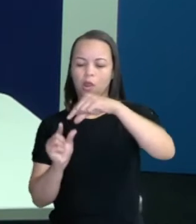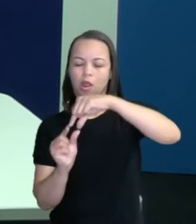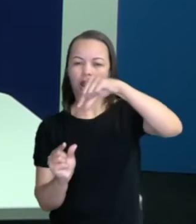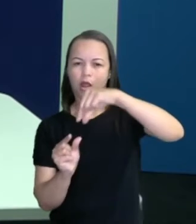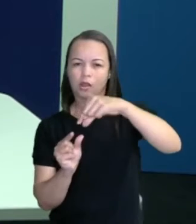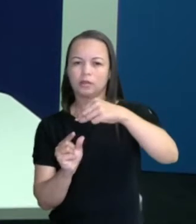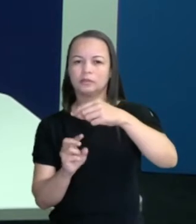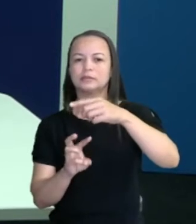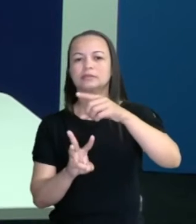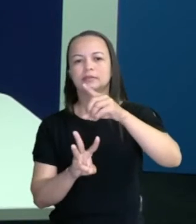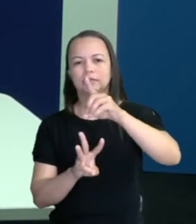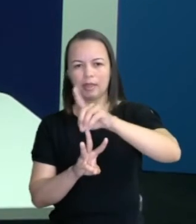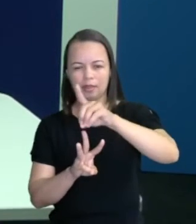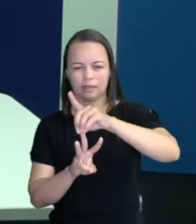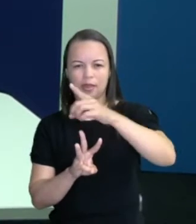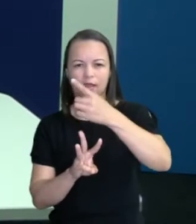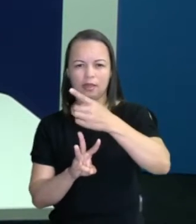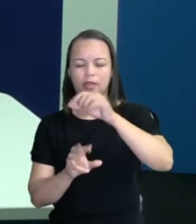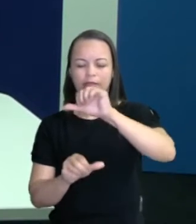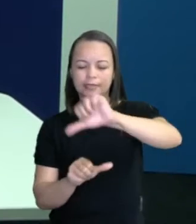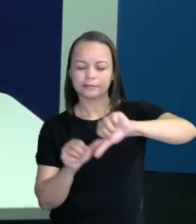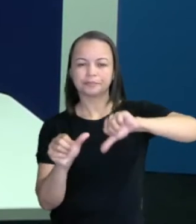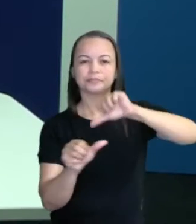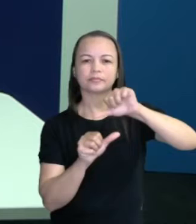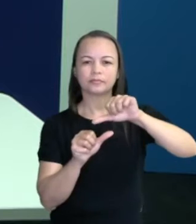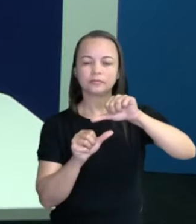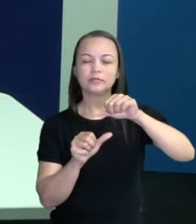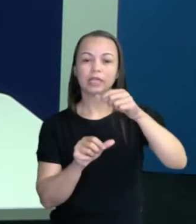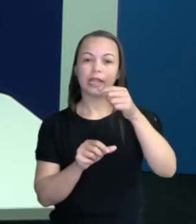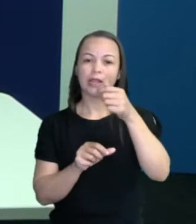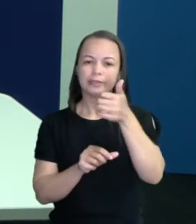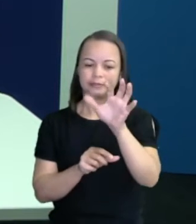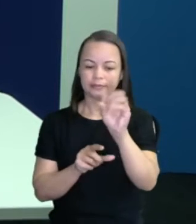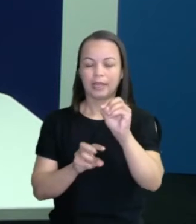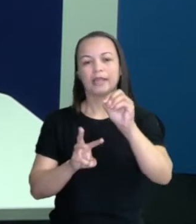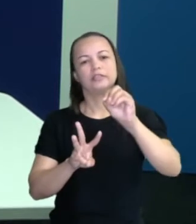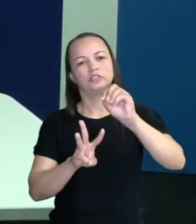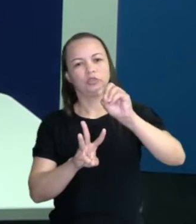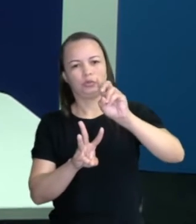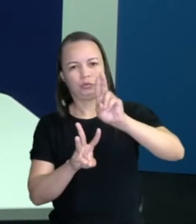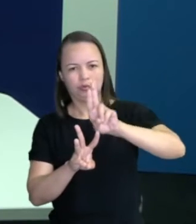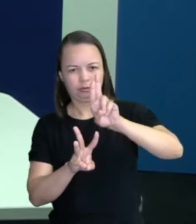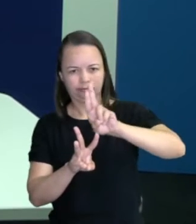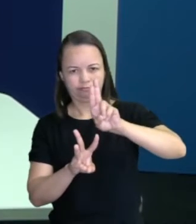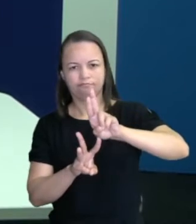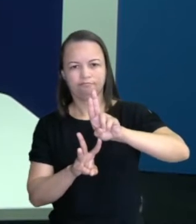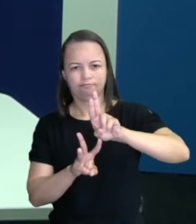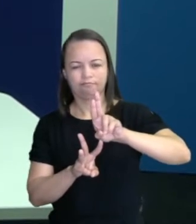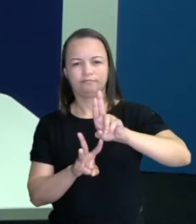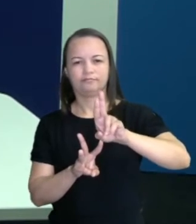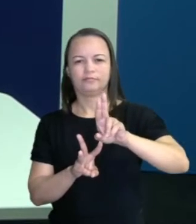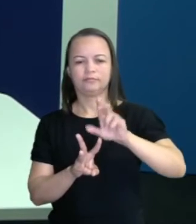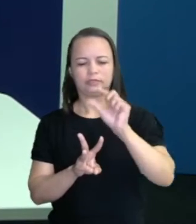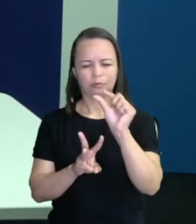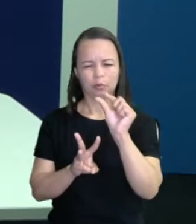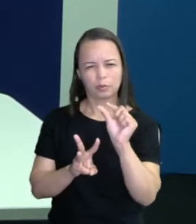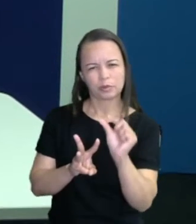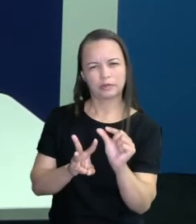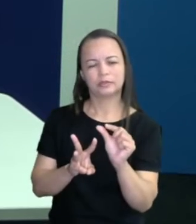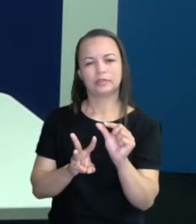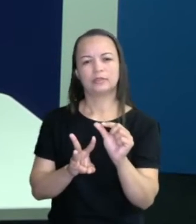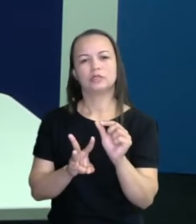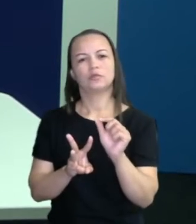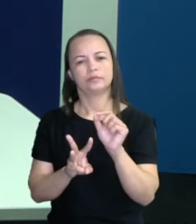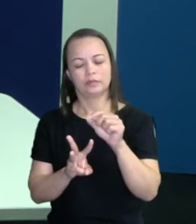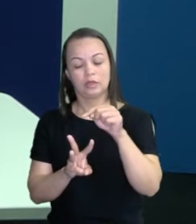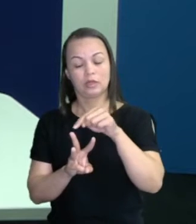ordem das dezenas. Transformá-la em 10 unidades. Tá? Ela já tem 1 dezena, são